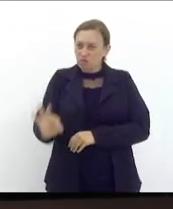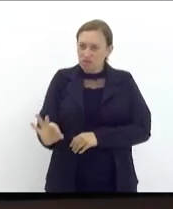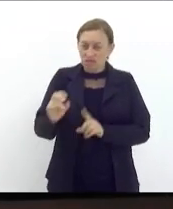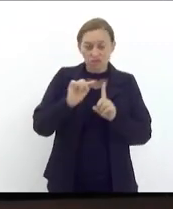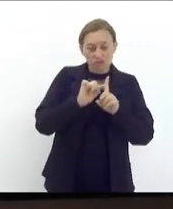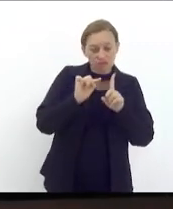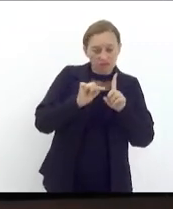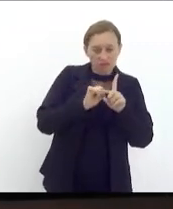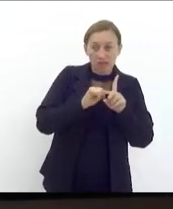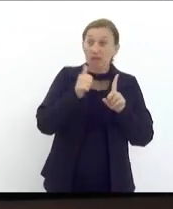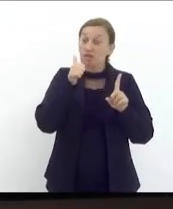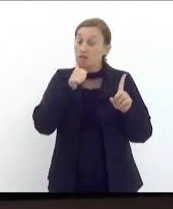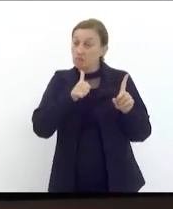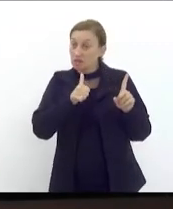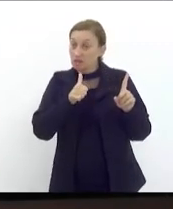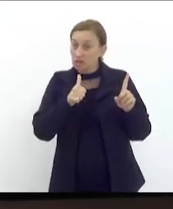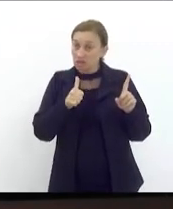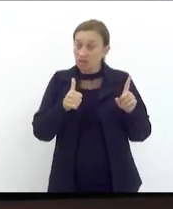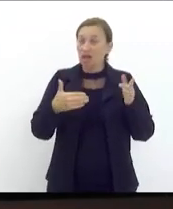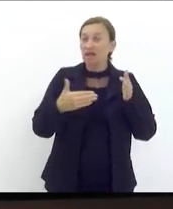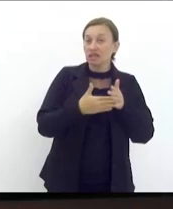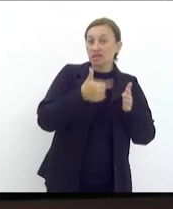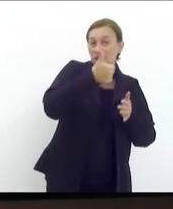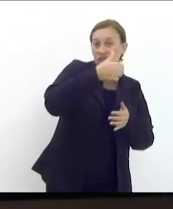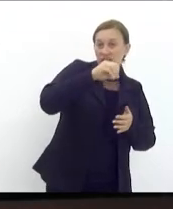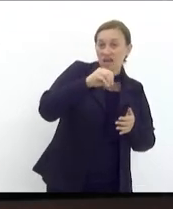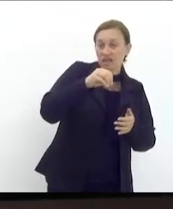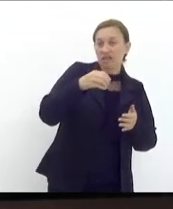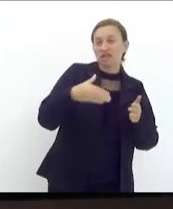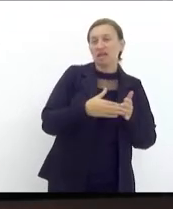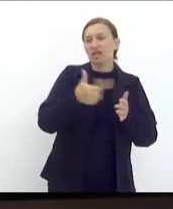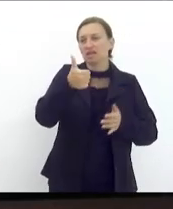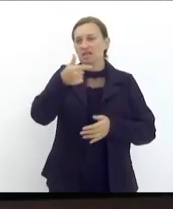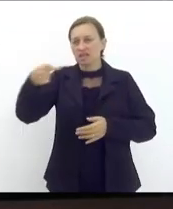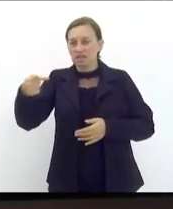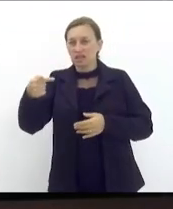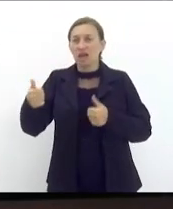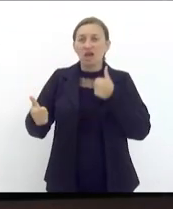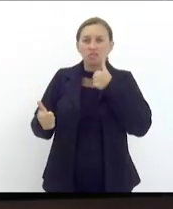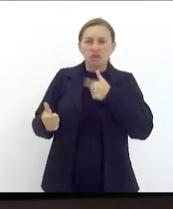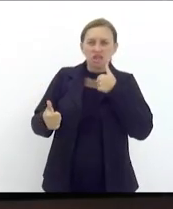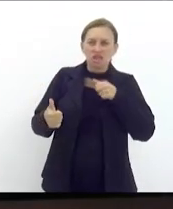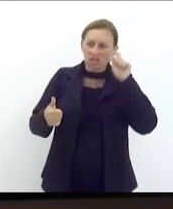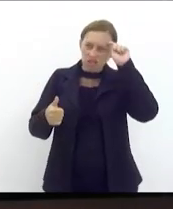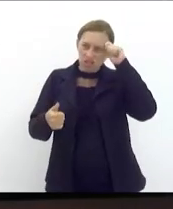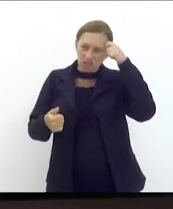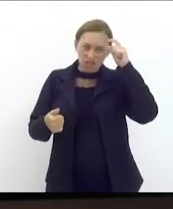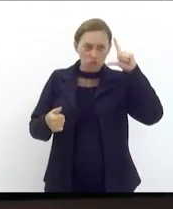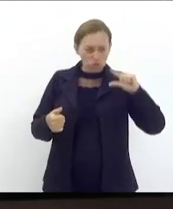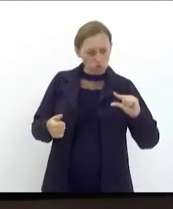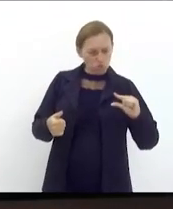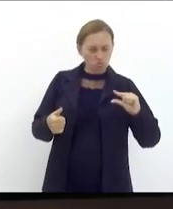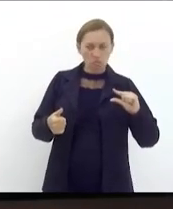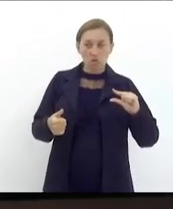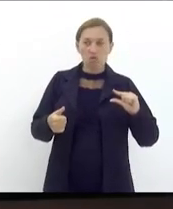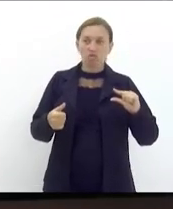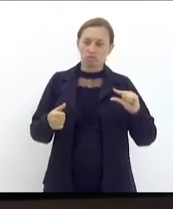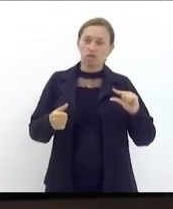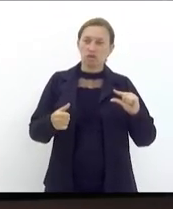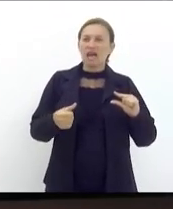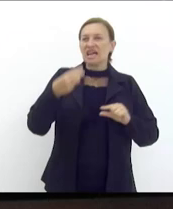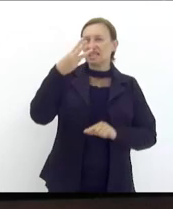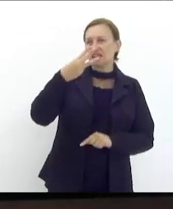gravidez entre meninas de 10 a 17 anos, entre meninas negras essa redução foi muito menor, foi em torno de 3